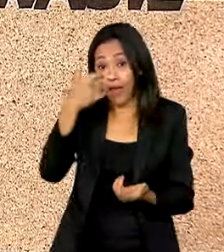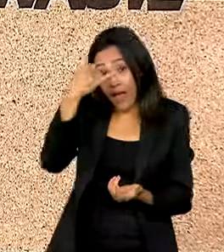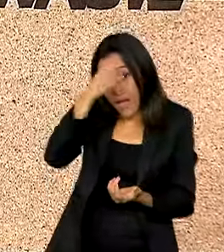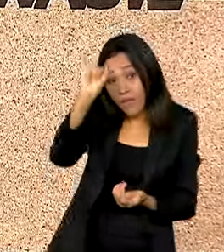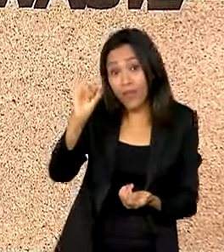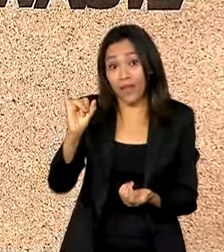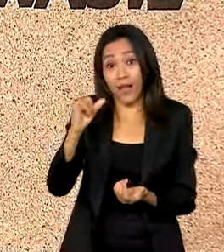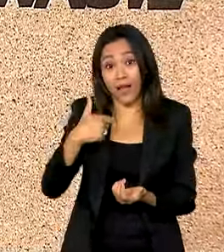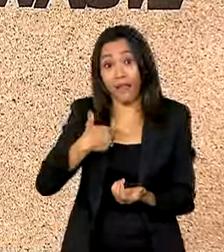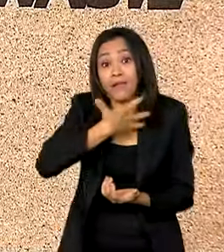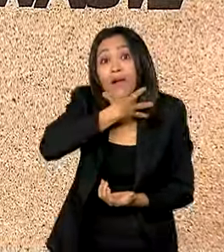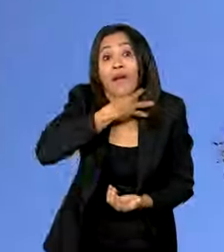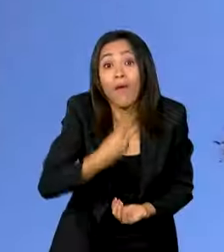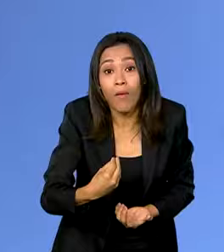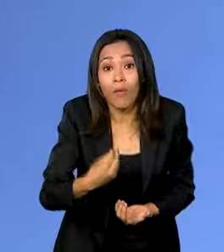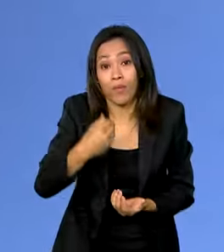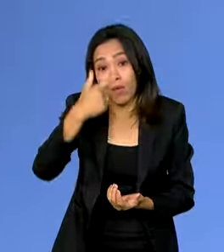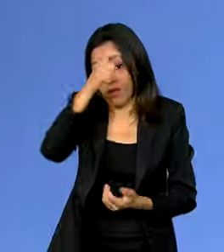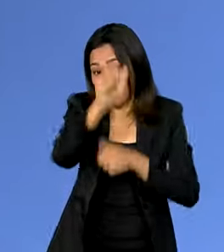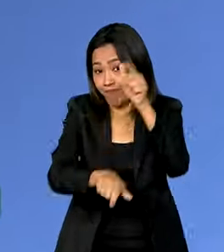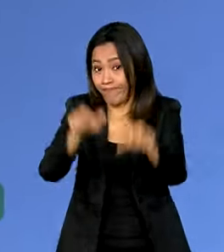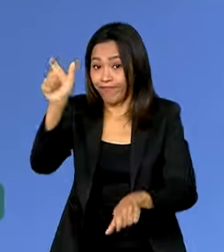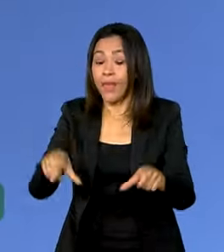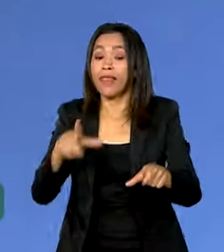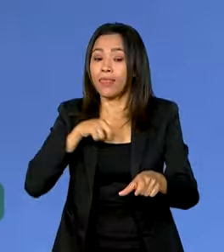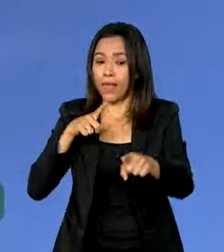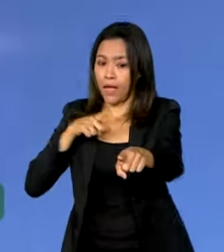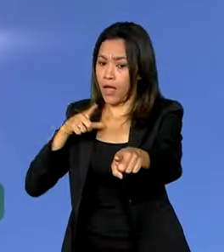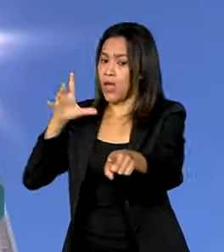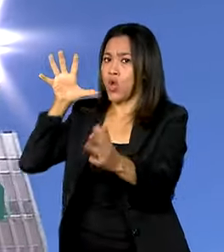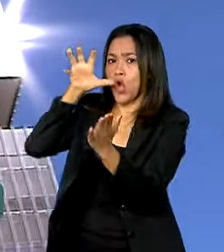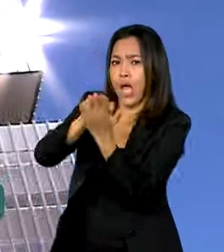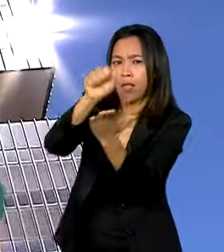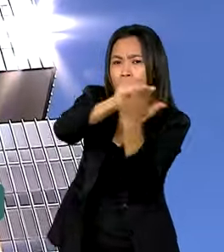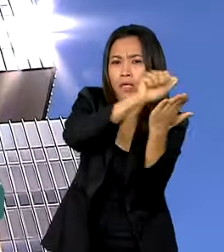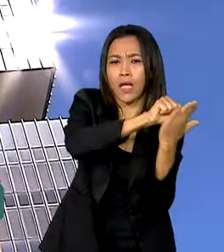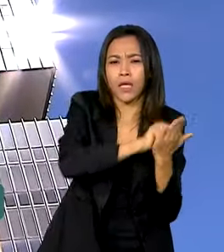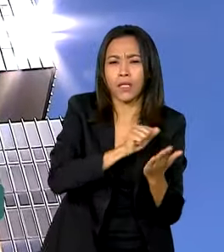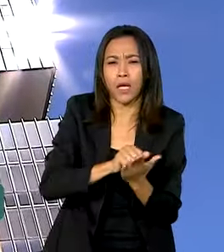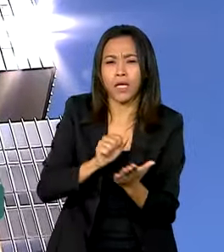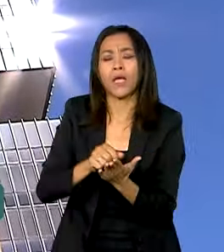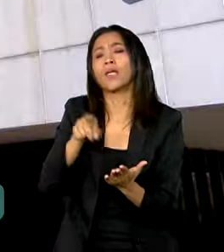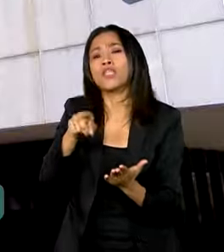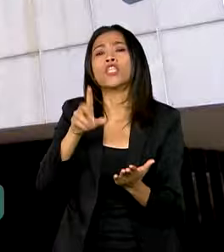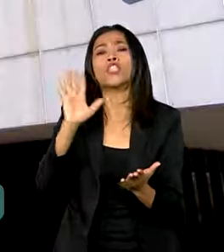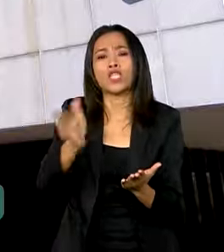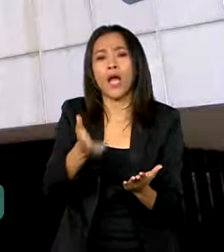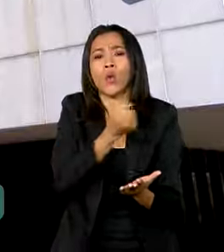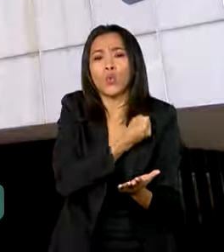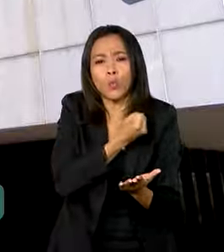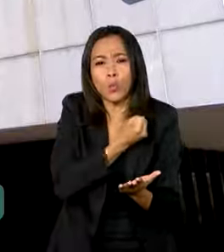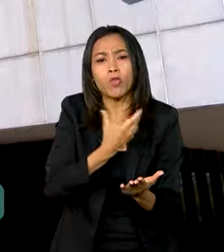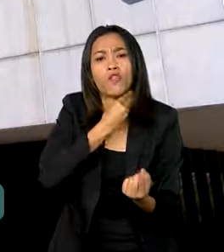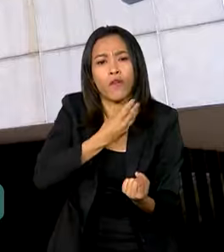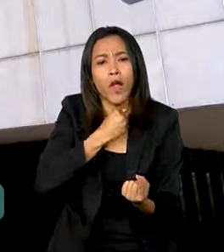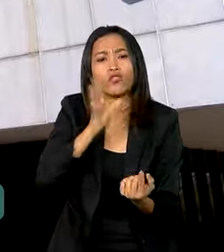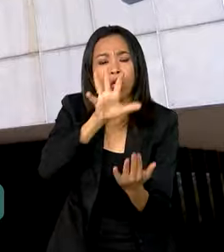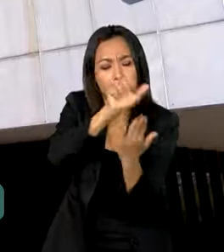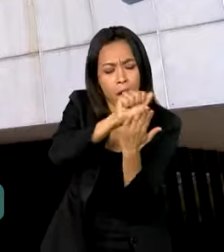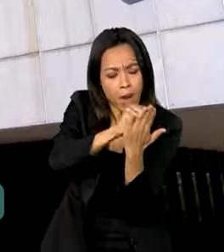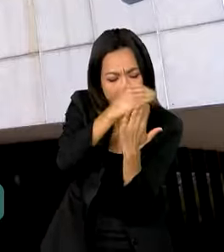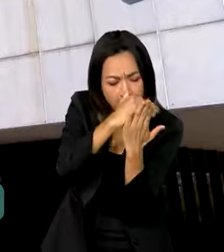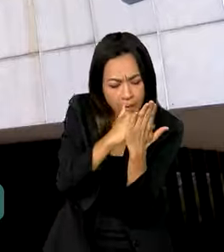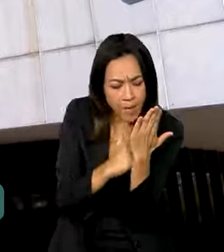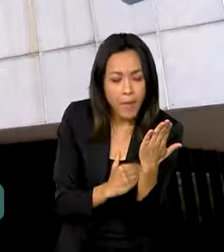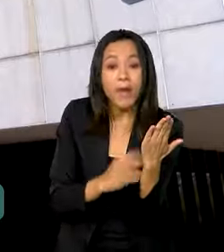O Banco Central tem uma base de dados de todas as contas fraudadas no país e já prepara um sistema que vai